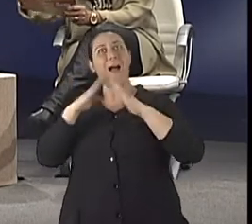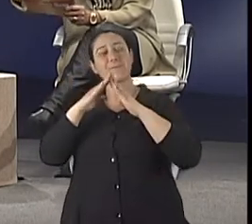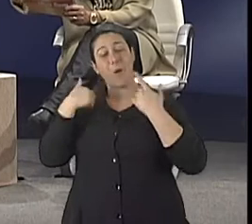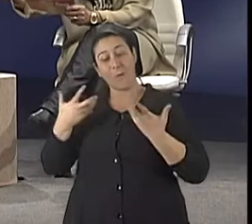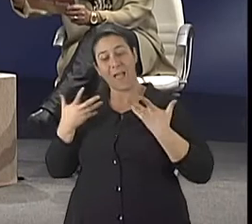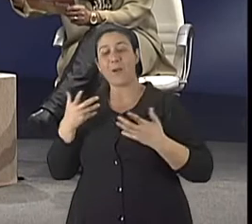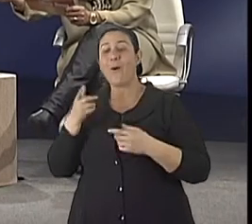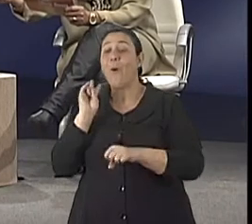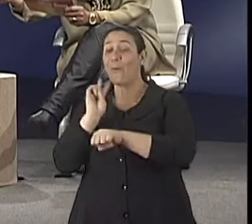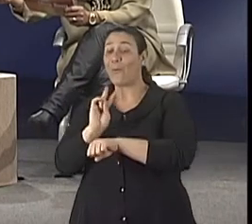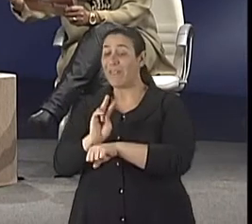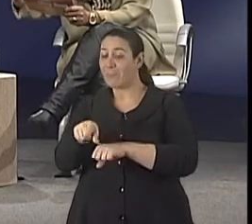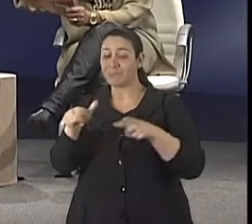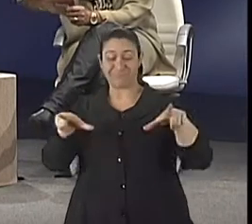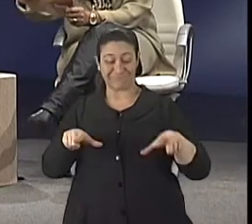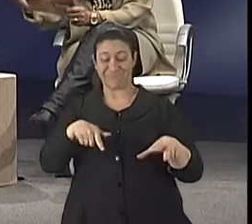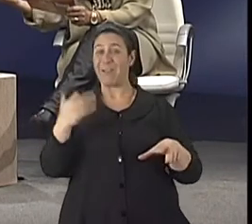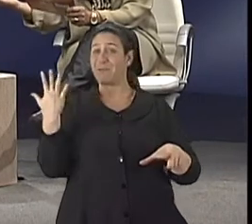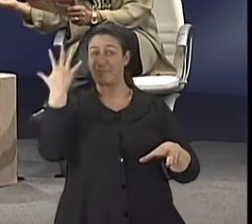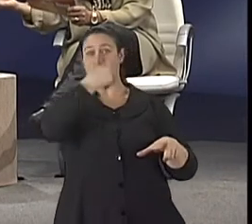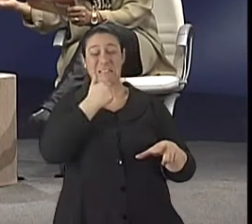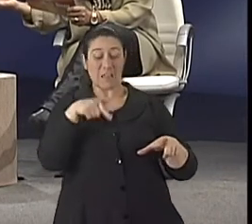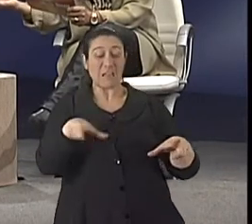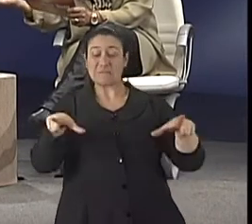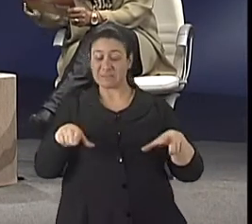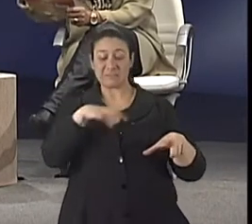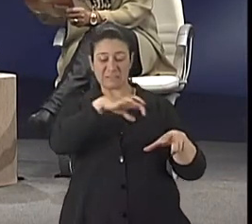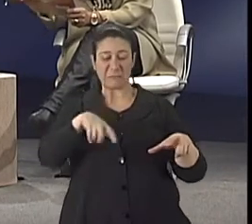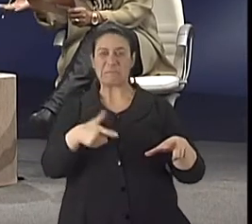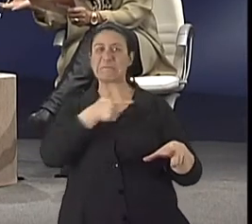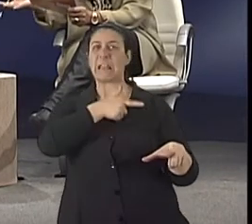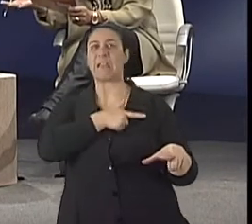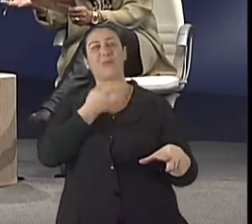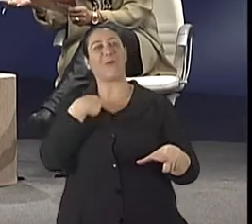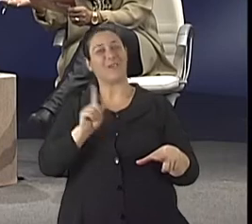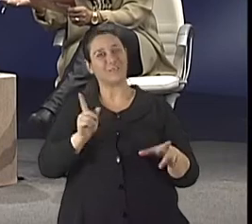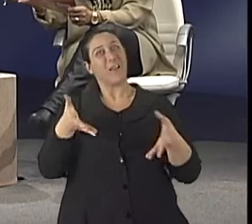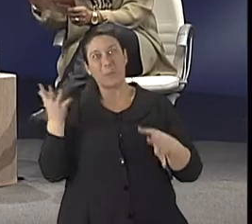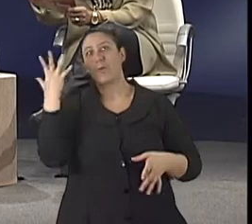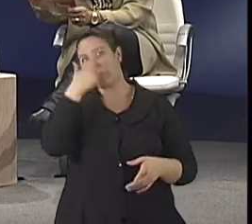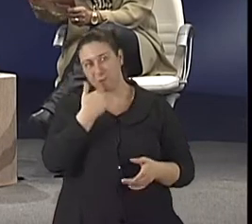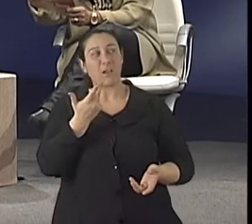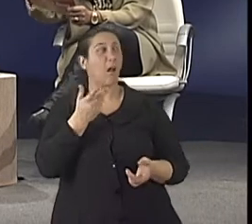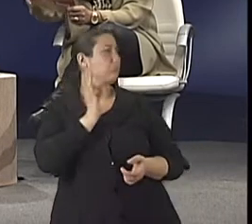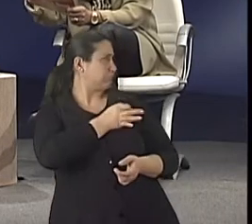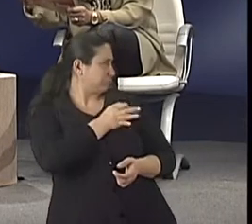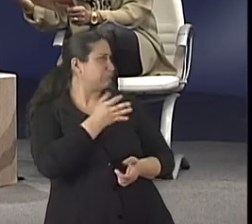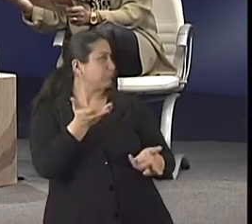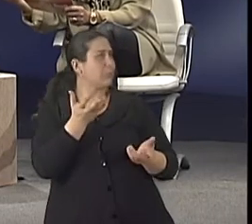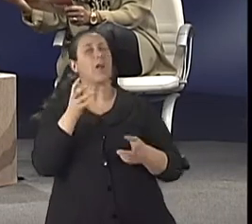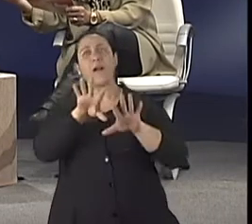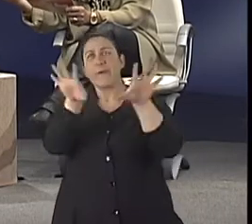Não é só um antiderrapante, pelo antiderrapante, é para deixar bonito também o banheiro. É. Que é fundamental para o idoso também, né? Também, Estar num local bonito. As